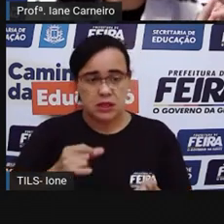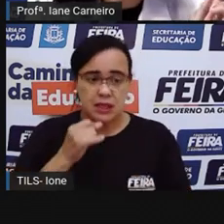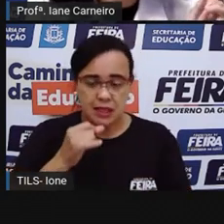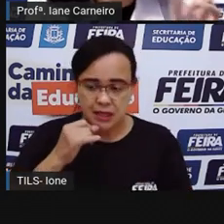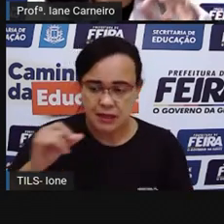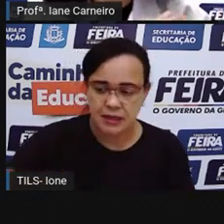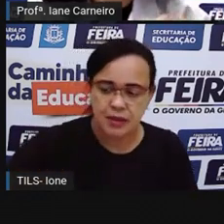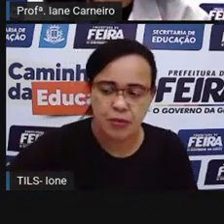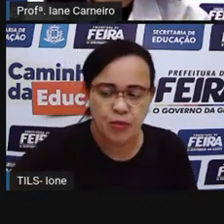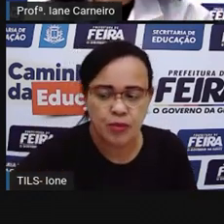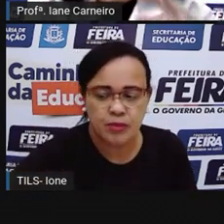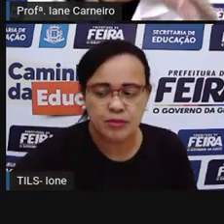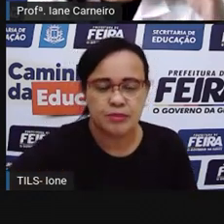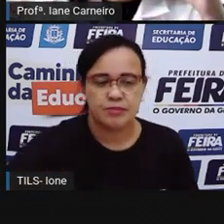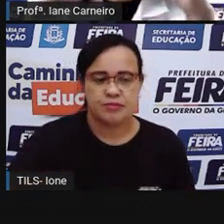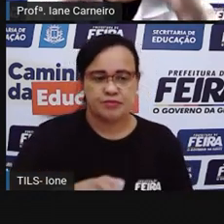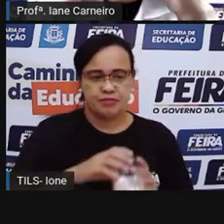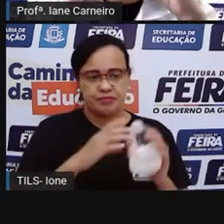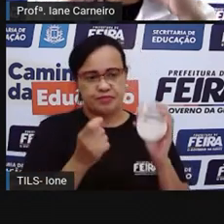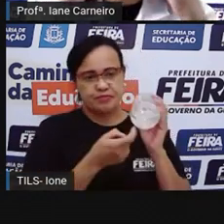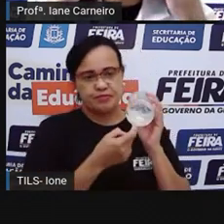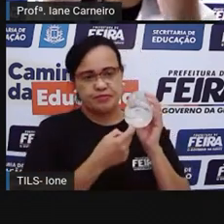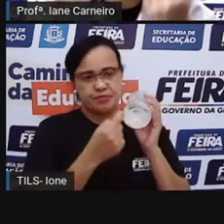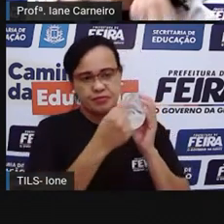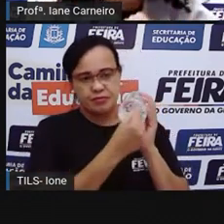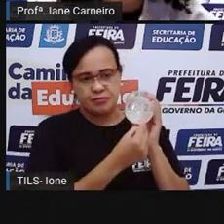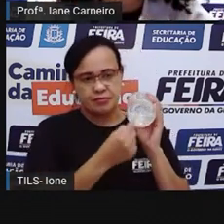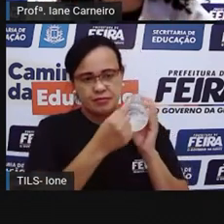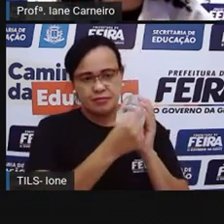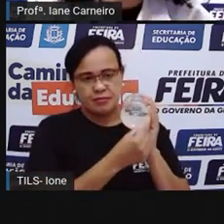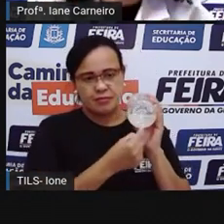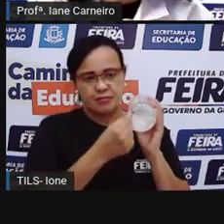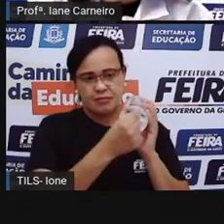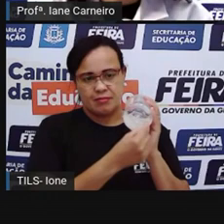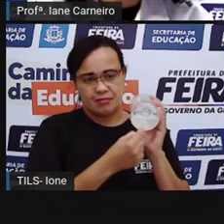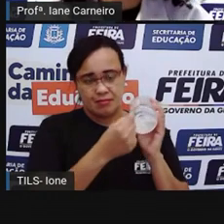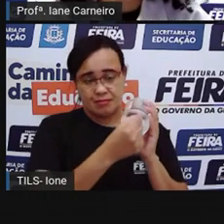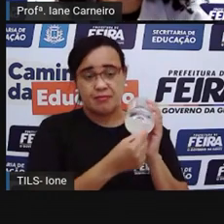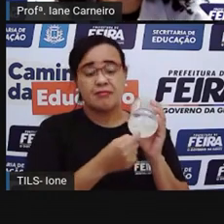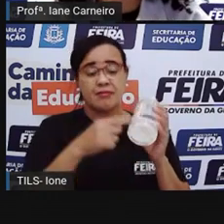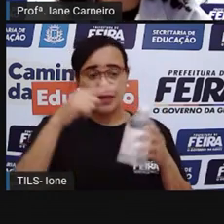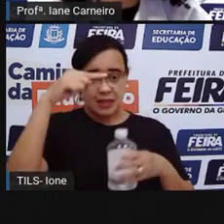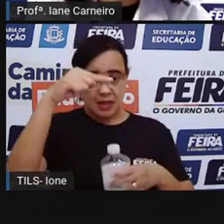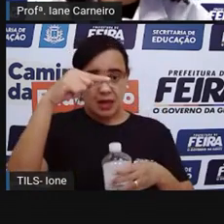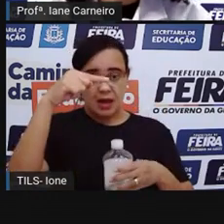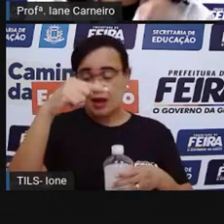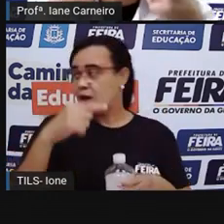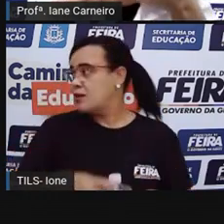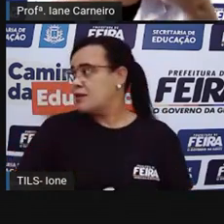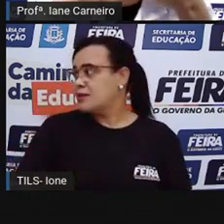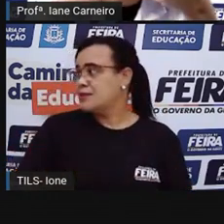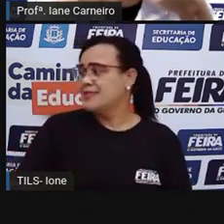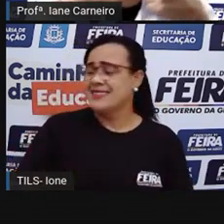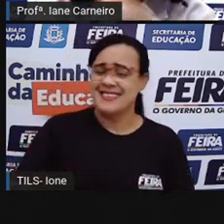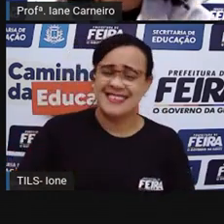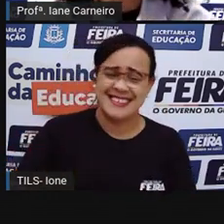demonstrar para vocês já já. Então vocês vão cortar o fundo da garrafa pet. Isso, Ione.